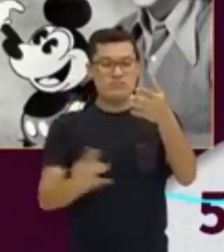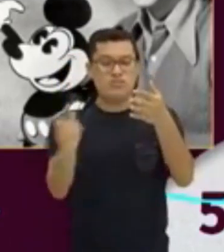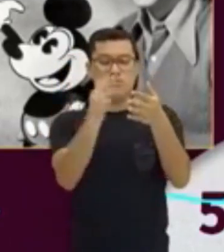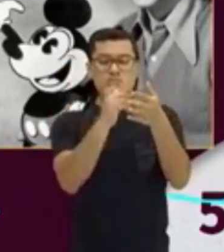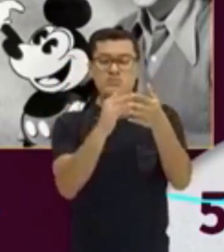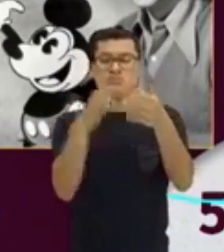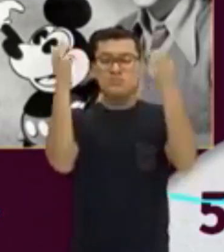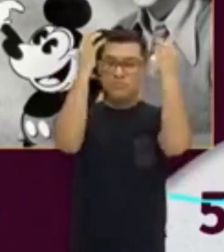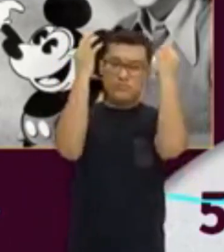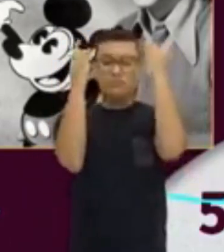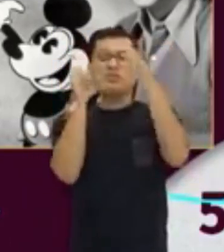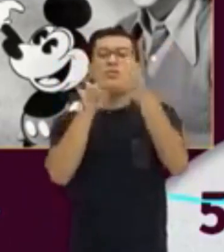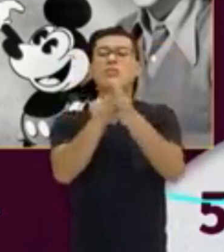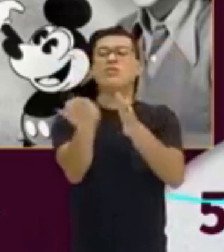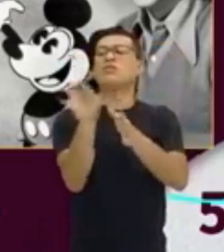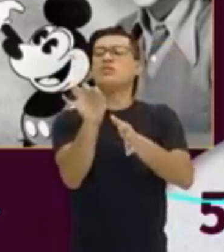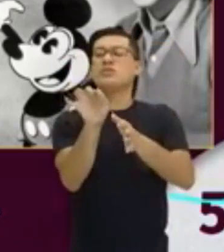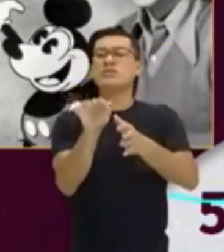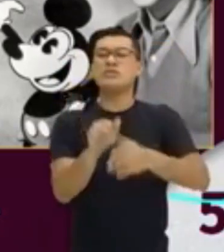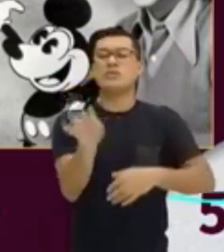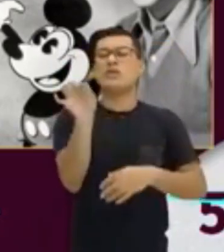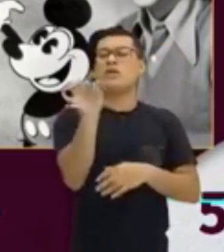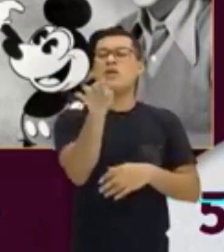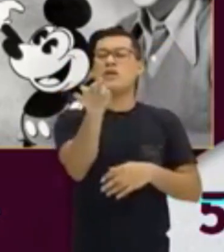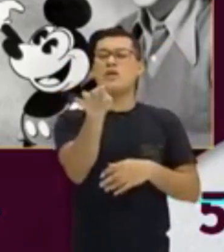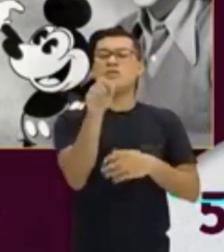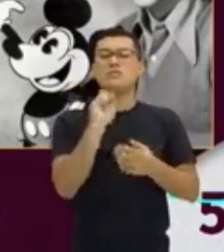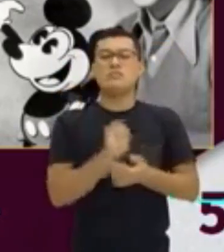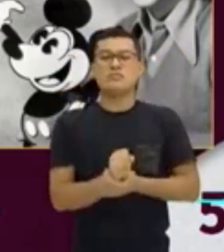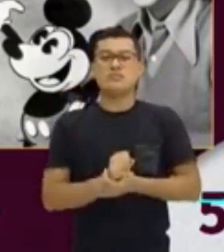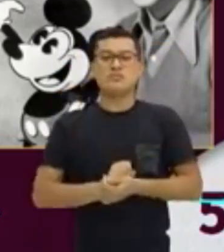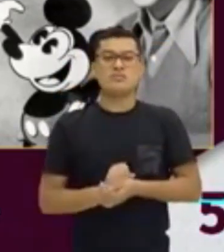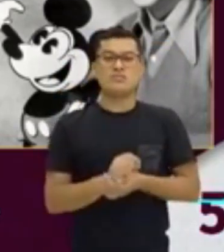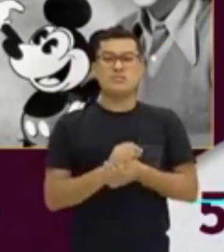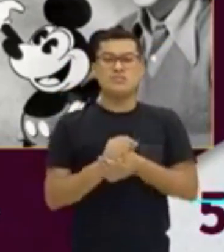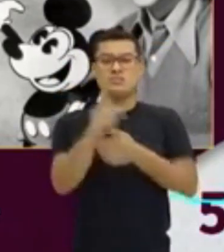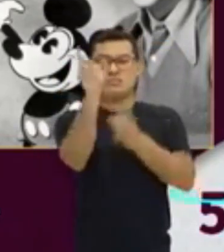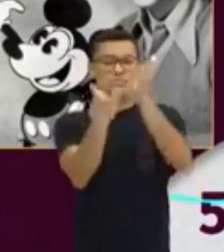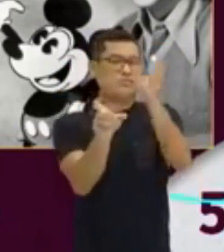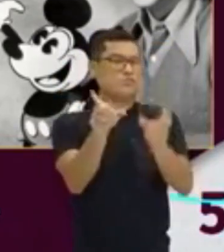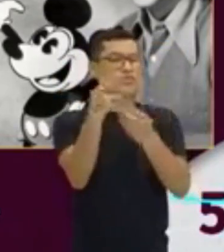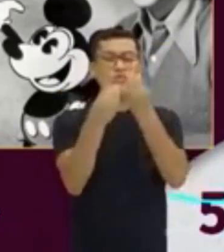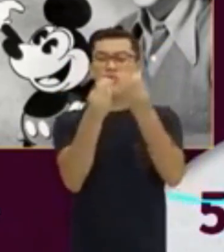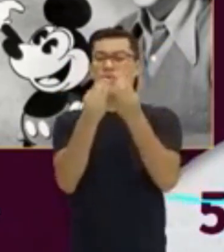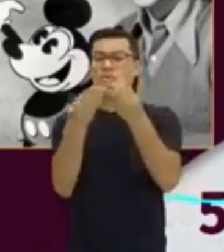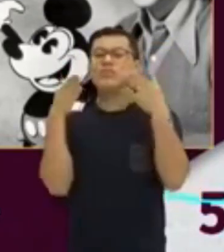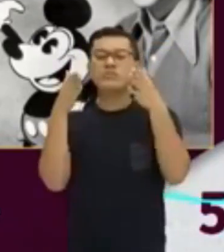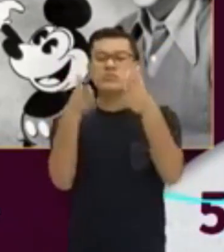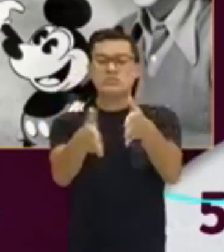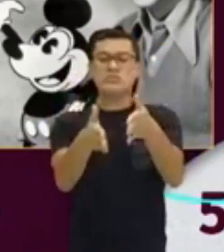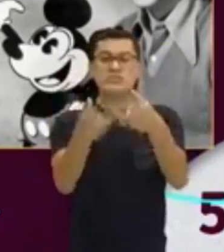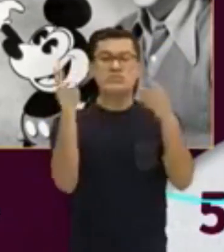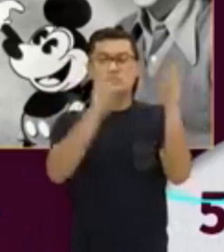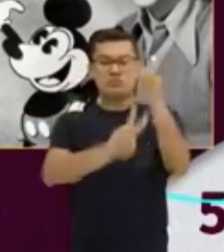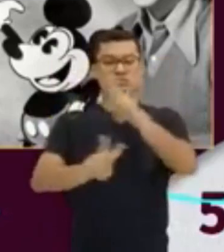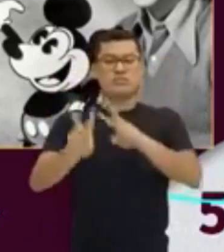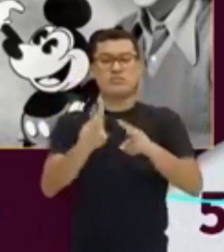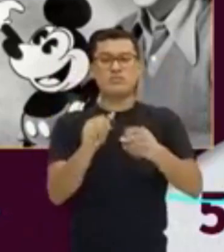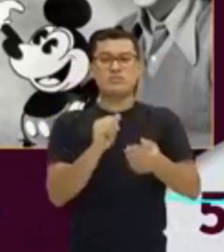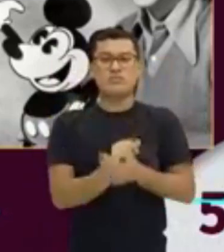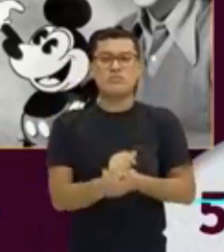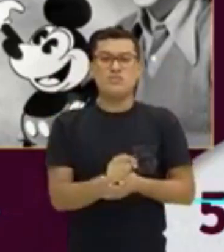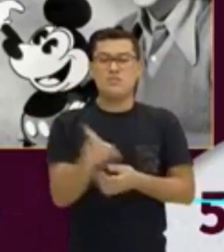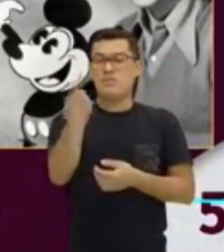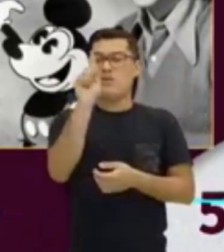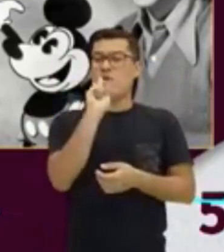Disney. A pergunta é, quem é ele? Ele está indicando. Como é que ele indica? This is. Esse